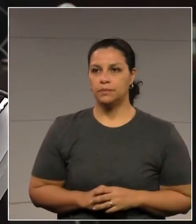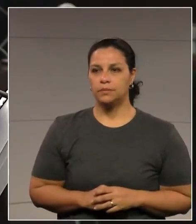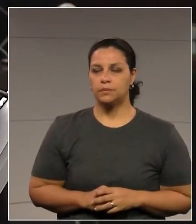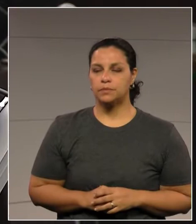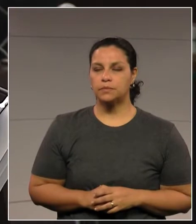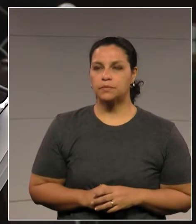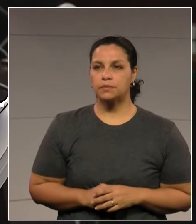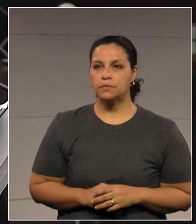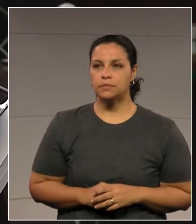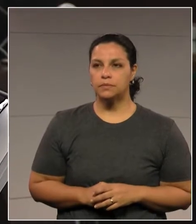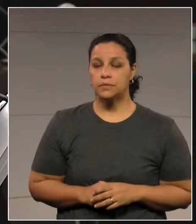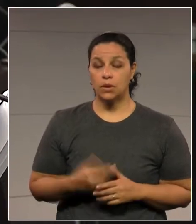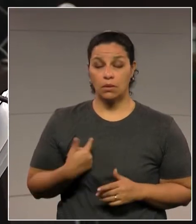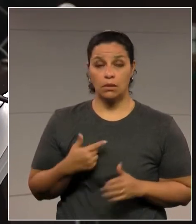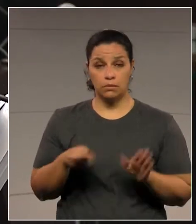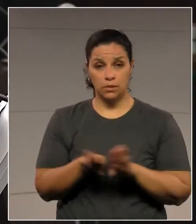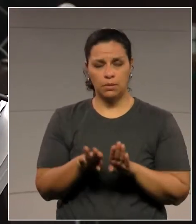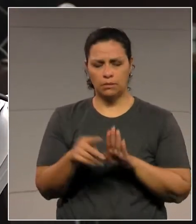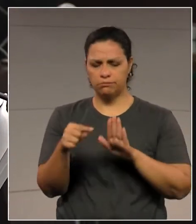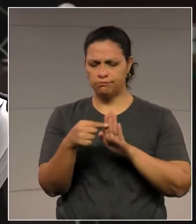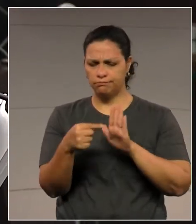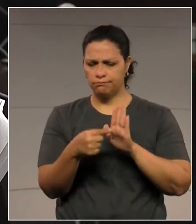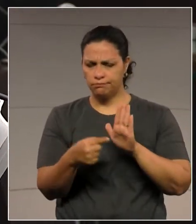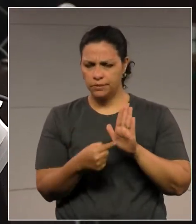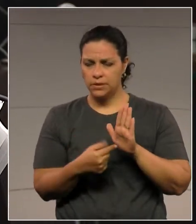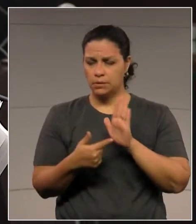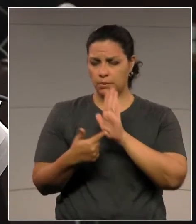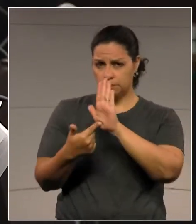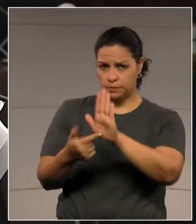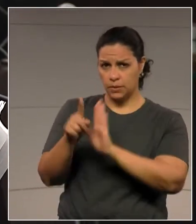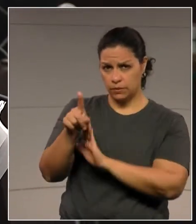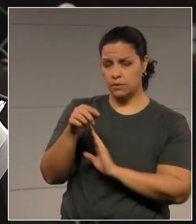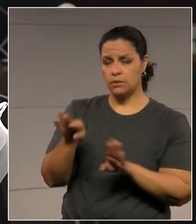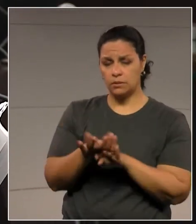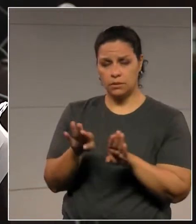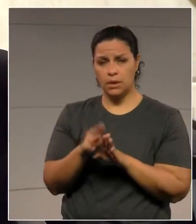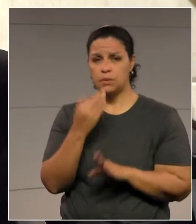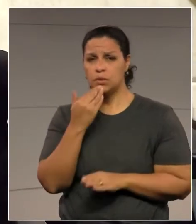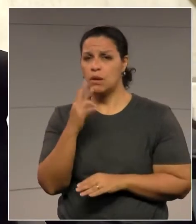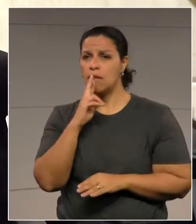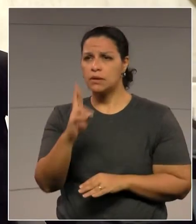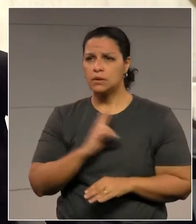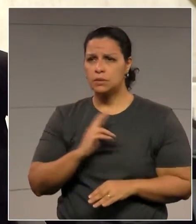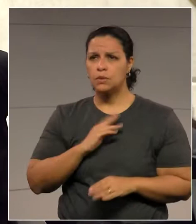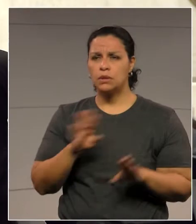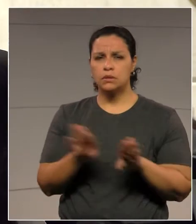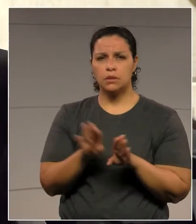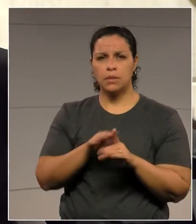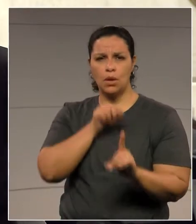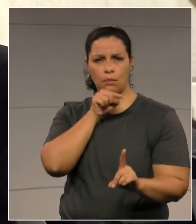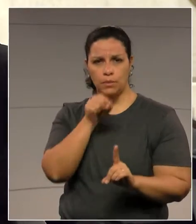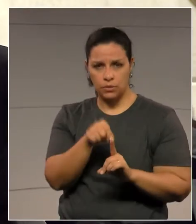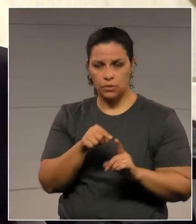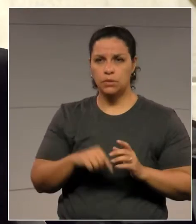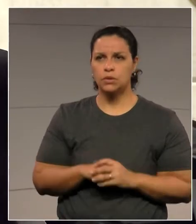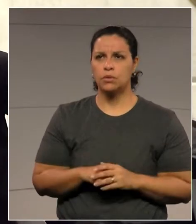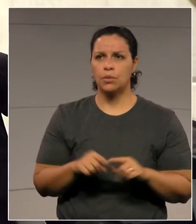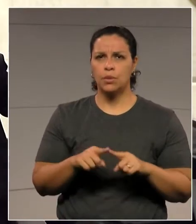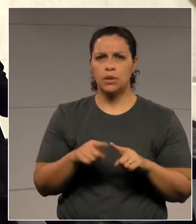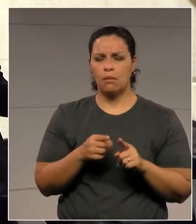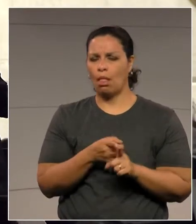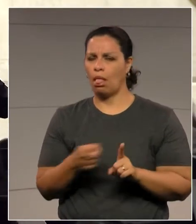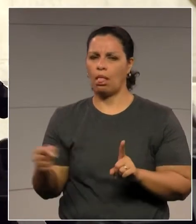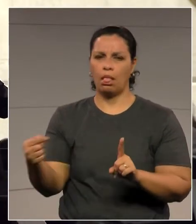Eu quero fazer algumas colocações aqui para a vossa excelência e pedir que a resposta para mim seja mais objetiva. Se não